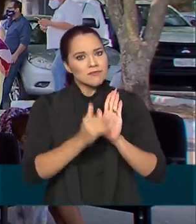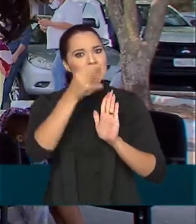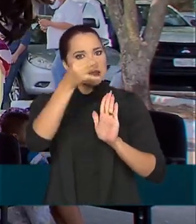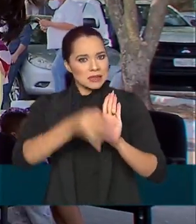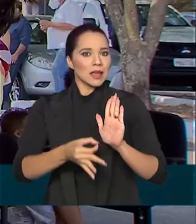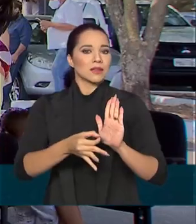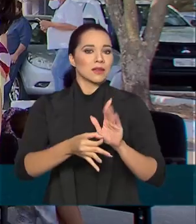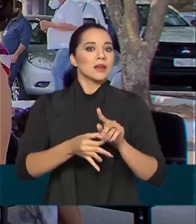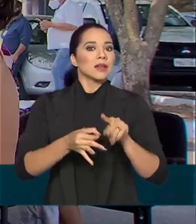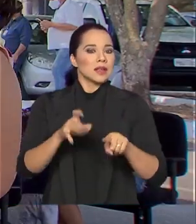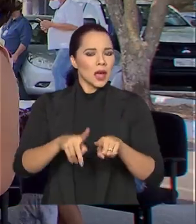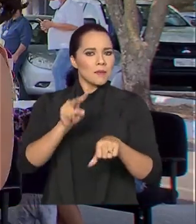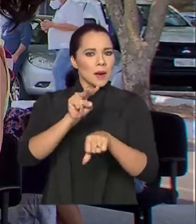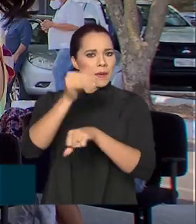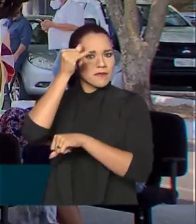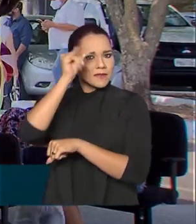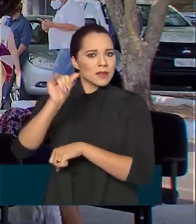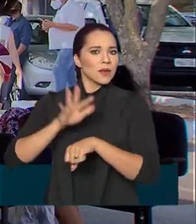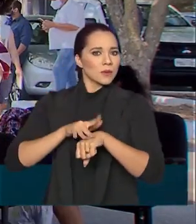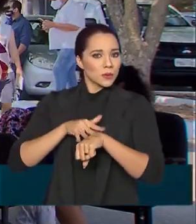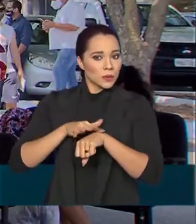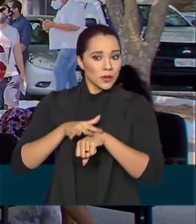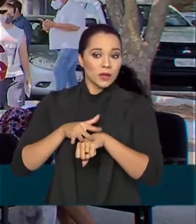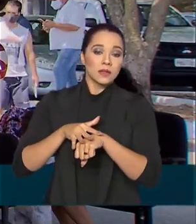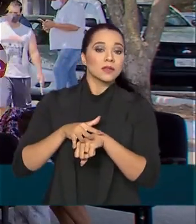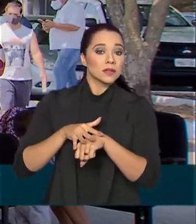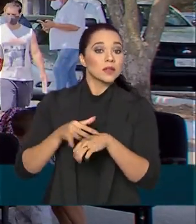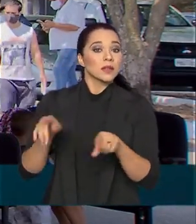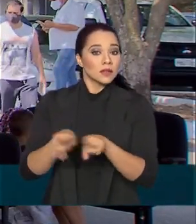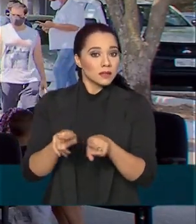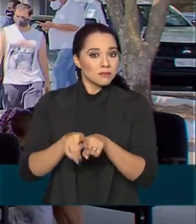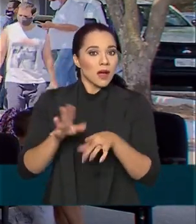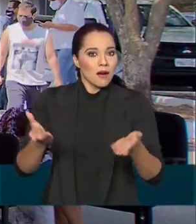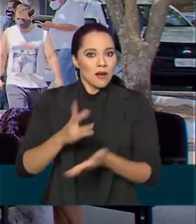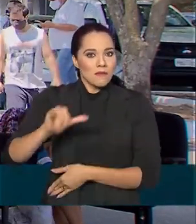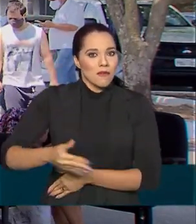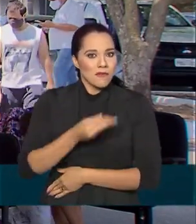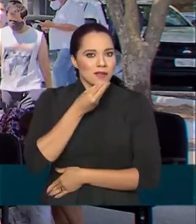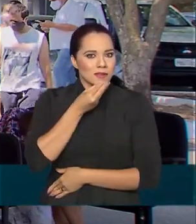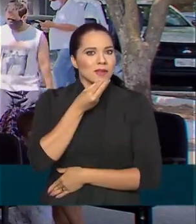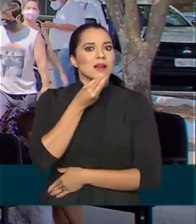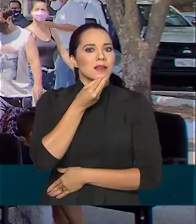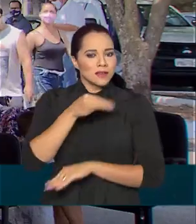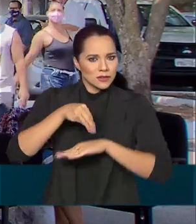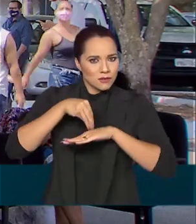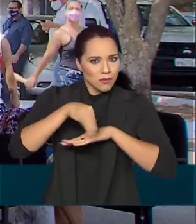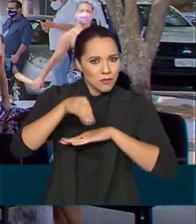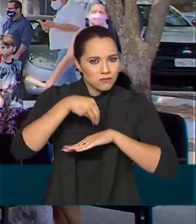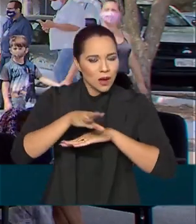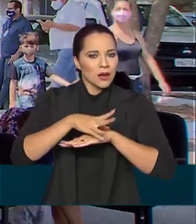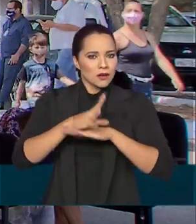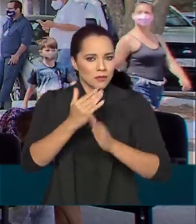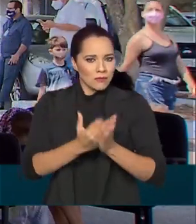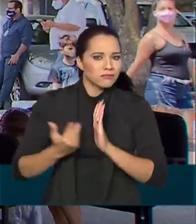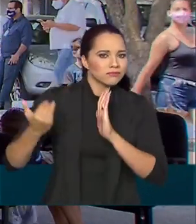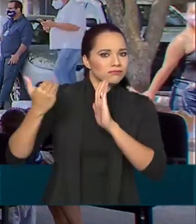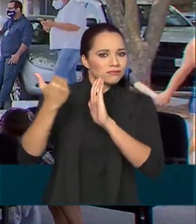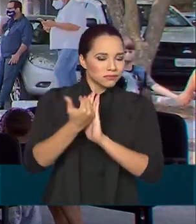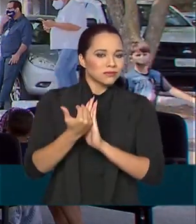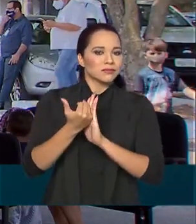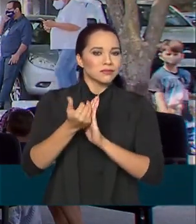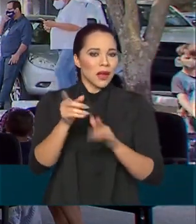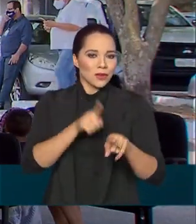para a prevenção de doenças. E estamos aproveitando esse momento de campanha para fazer os reforços e atualizar